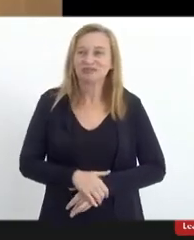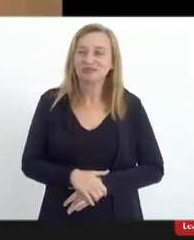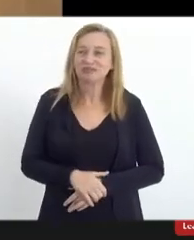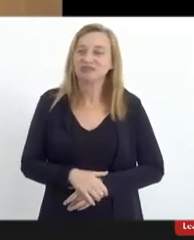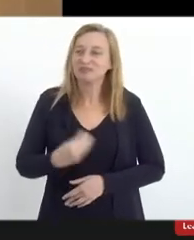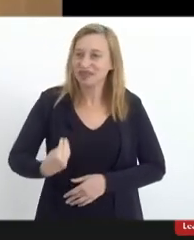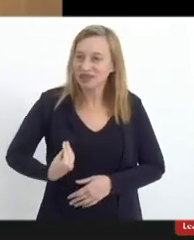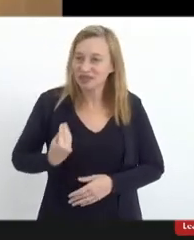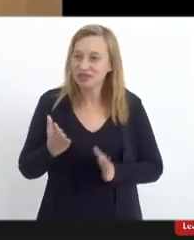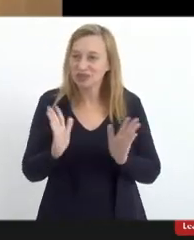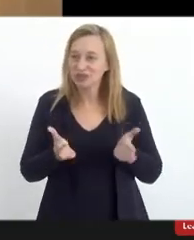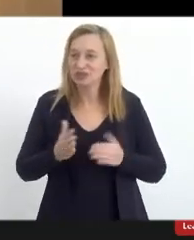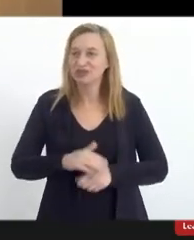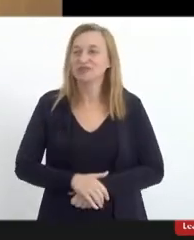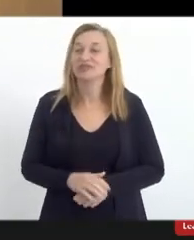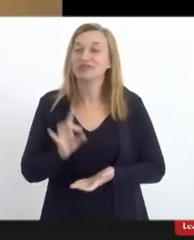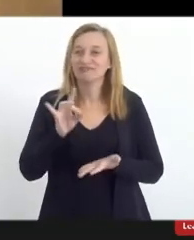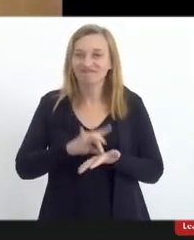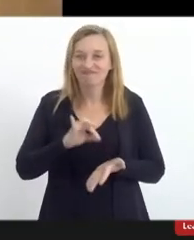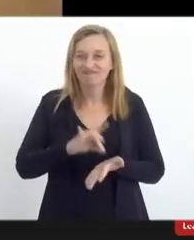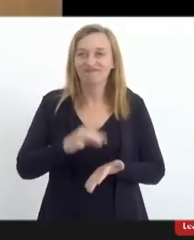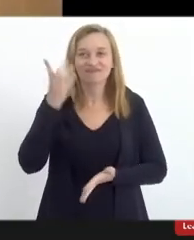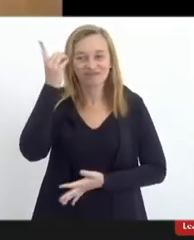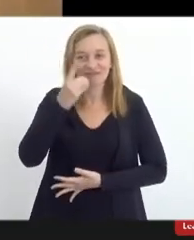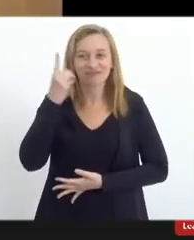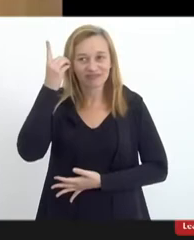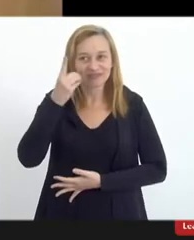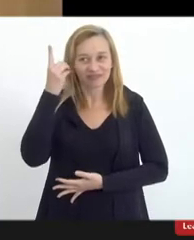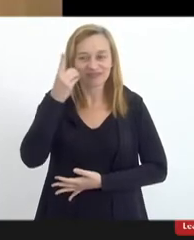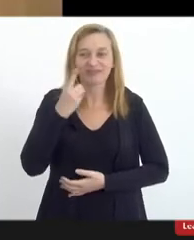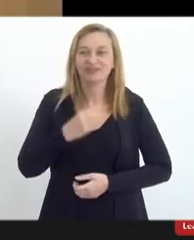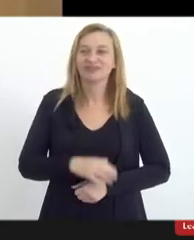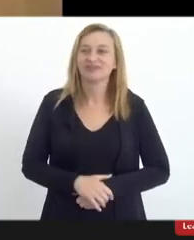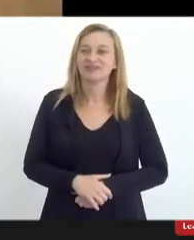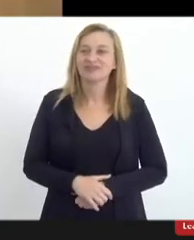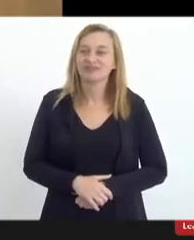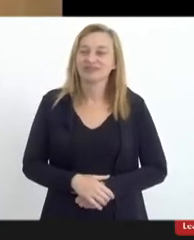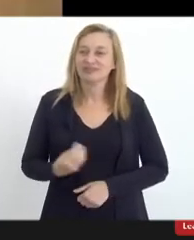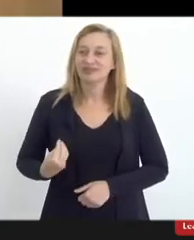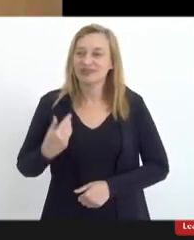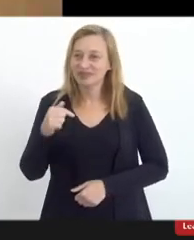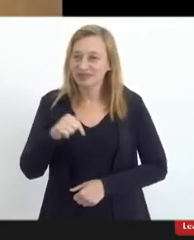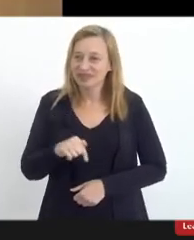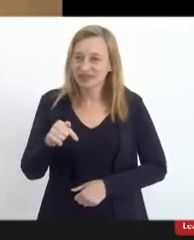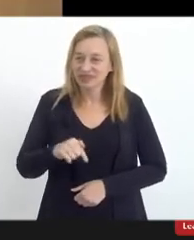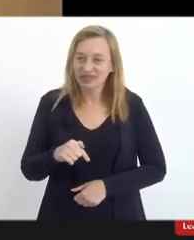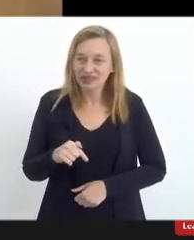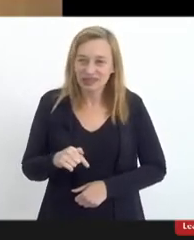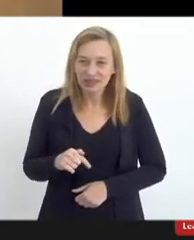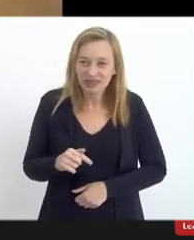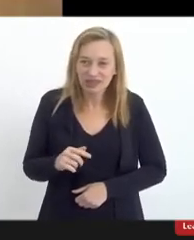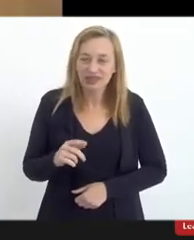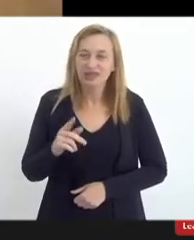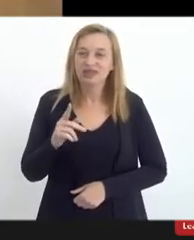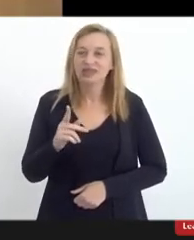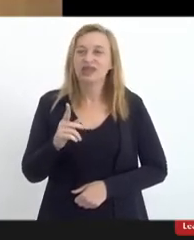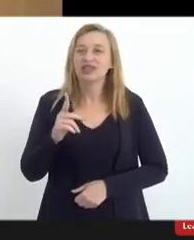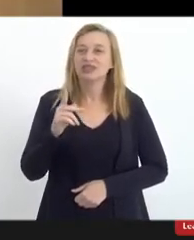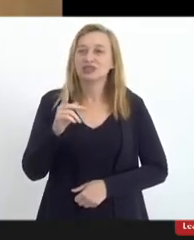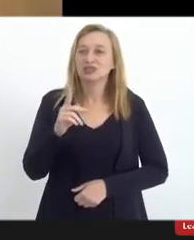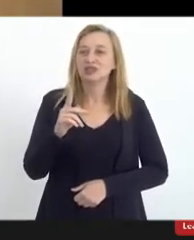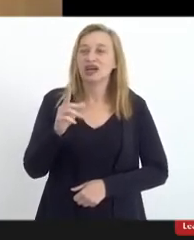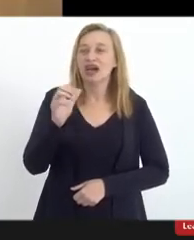pela presença hoje aqui. Na verdade, deputada, quem está aqui é a Arquidiocese do Rio de Janeiro, não é?